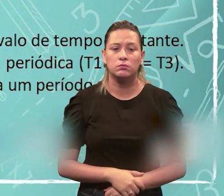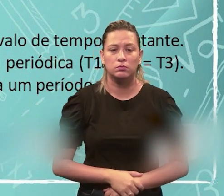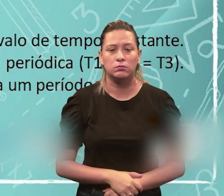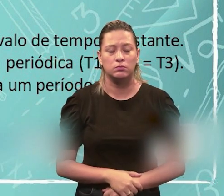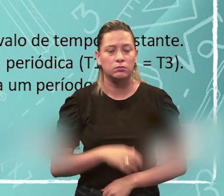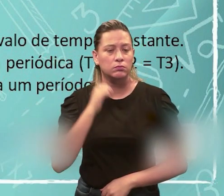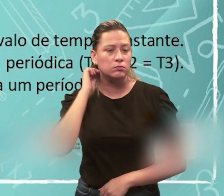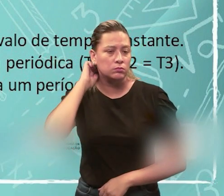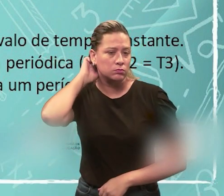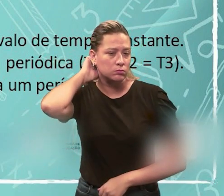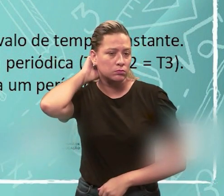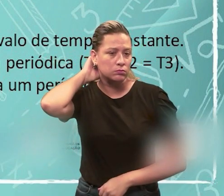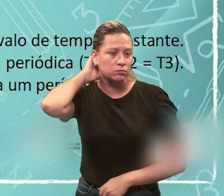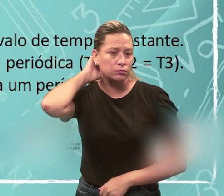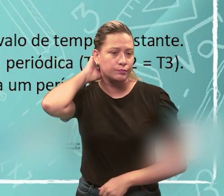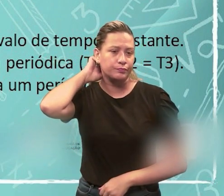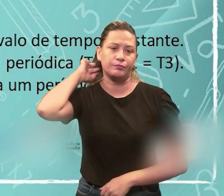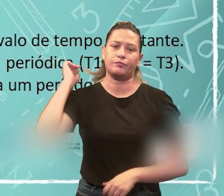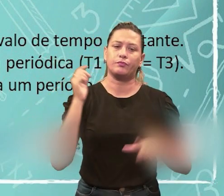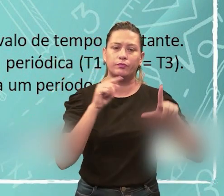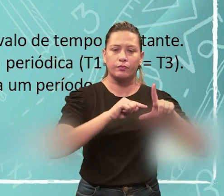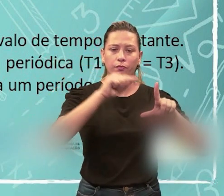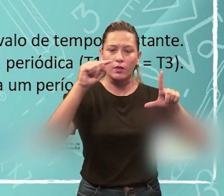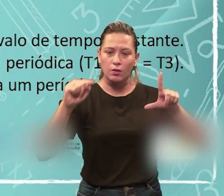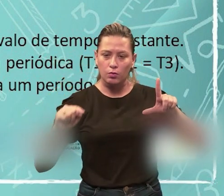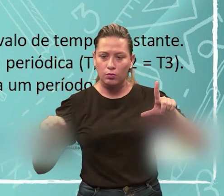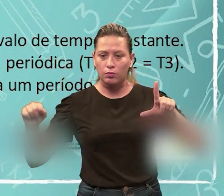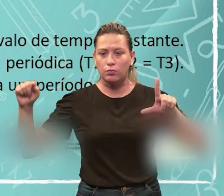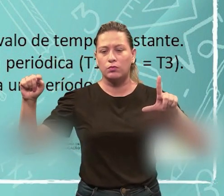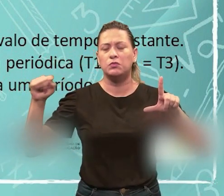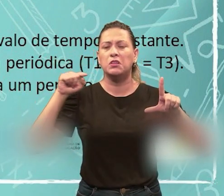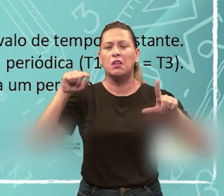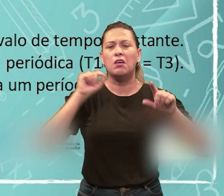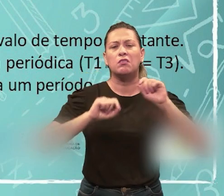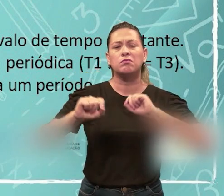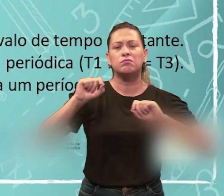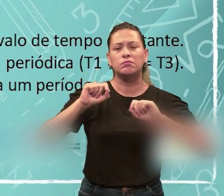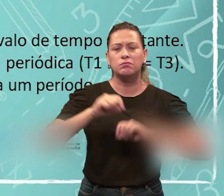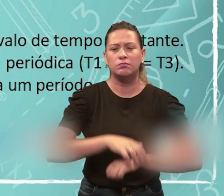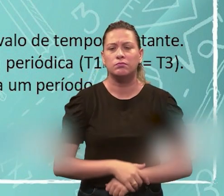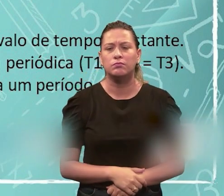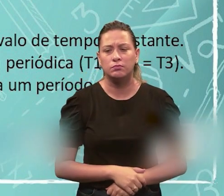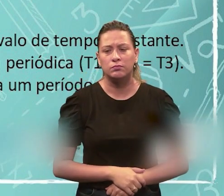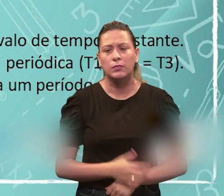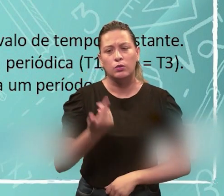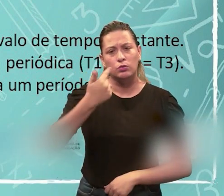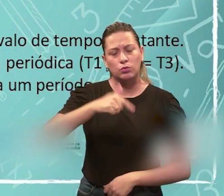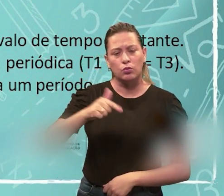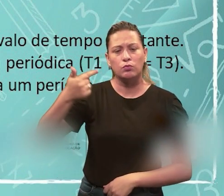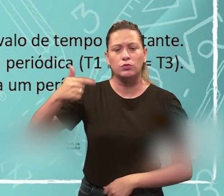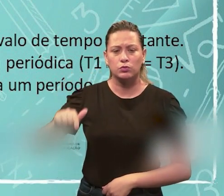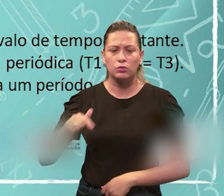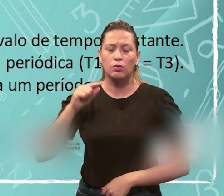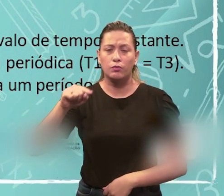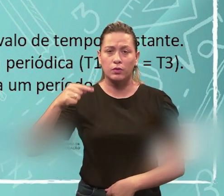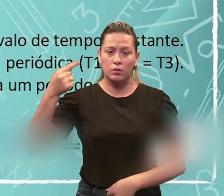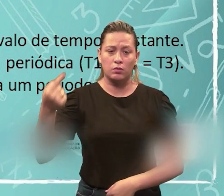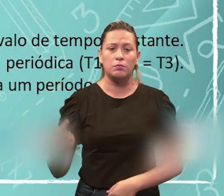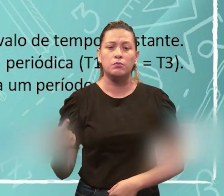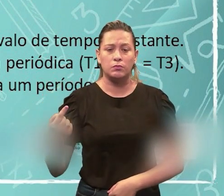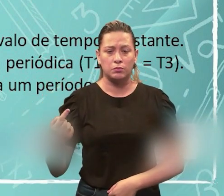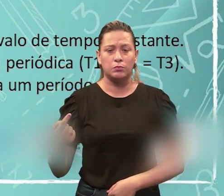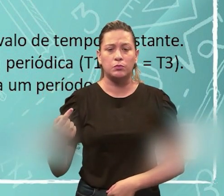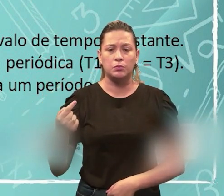algumas observações importantes, então, a forma de onda periódica, o que que é isso? É a forma de onda onde se repete após um certo